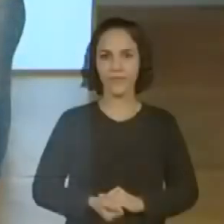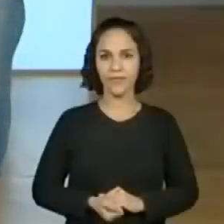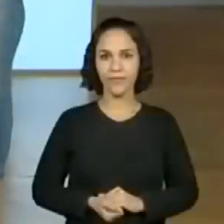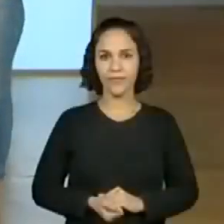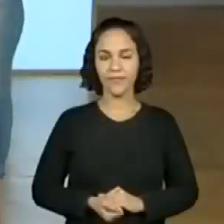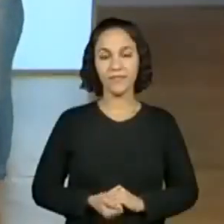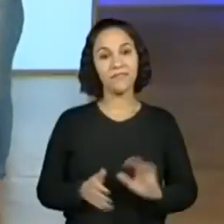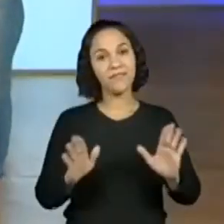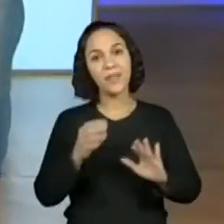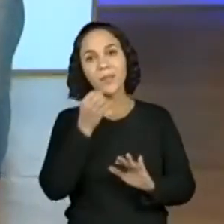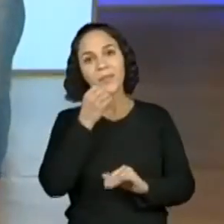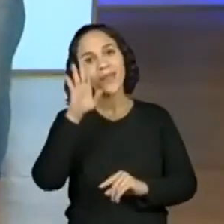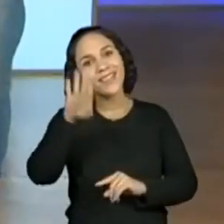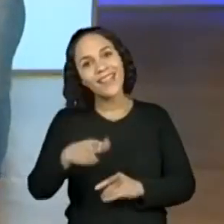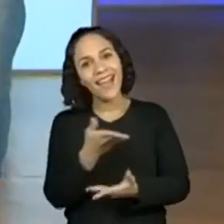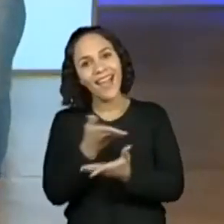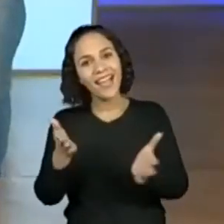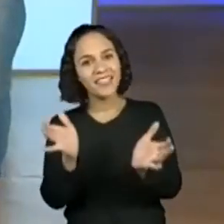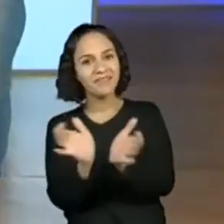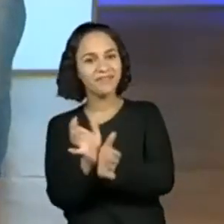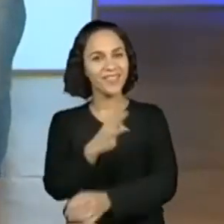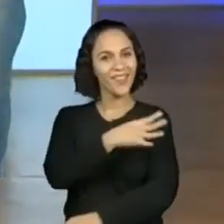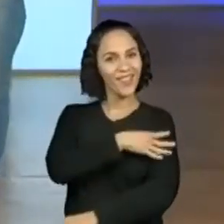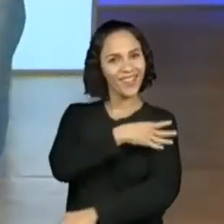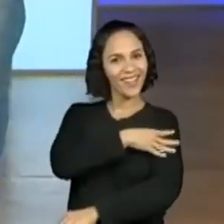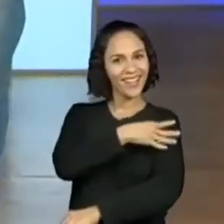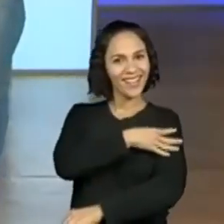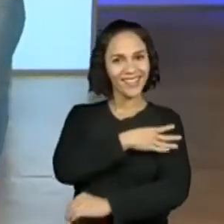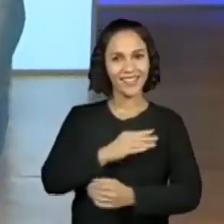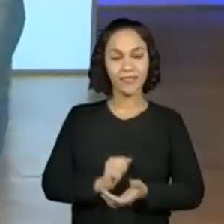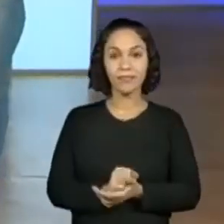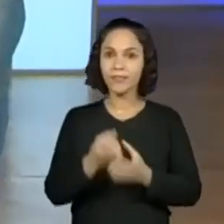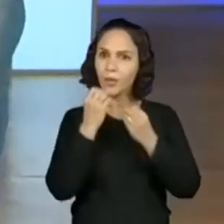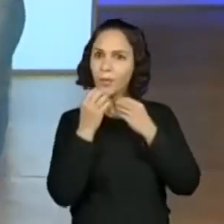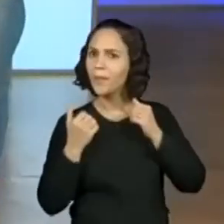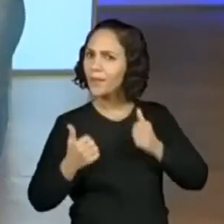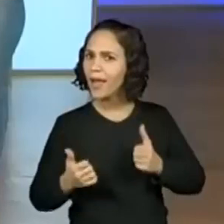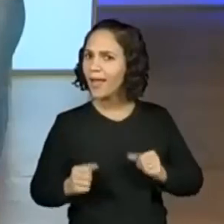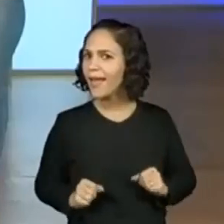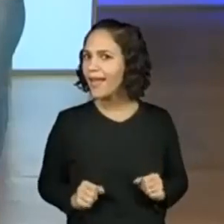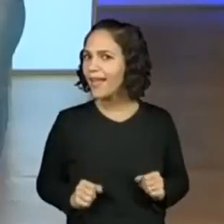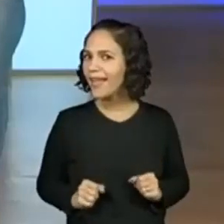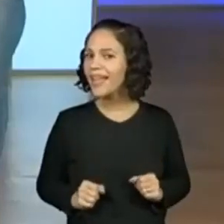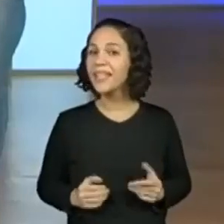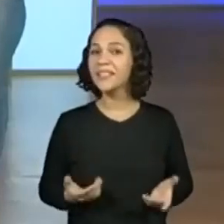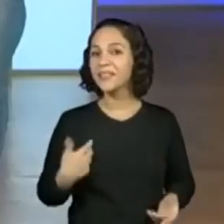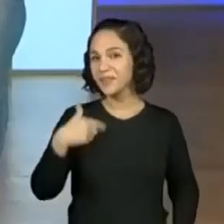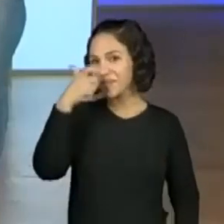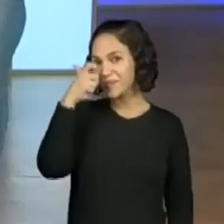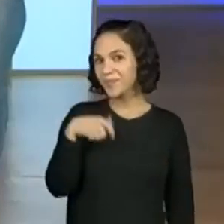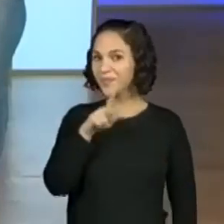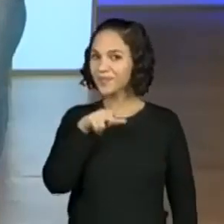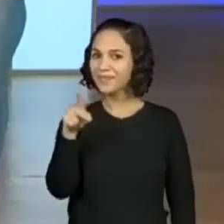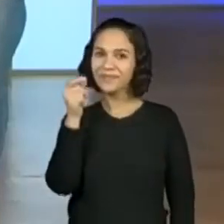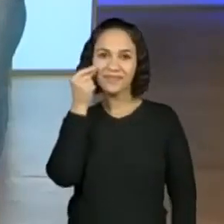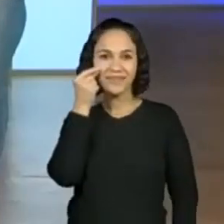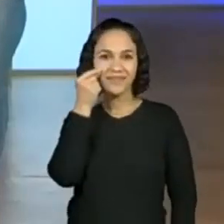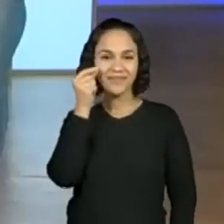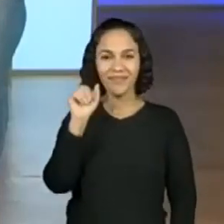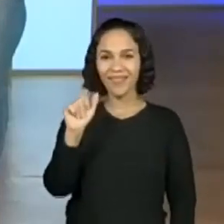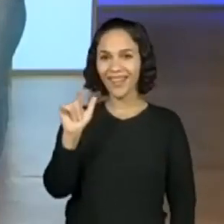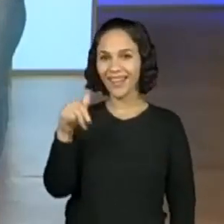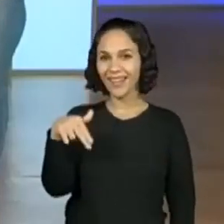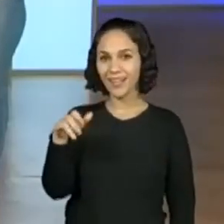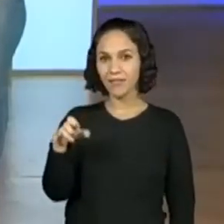Boa tarde, galerinha do quarto ano! Tudo bem com vocês? Eu sou a professora Aline